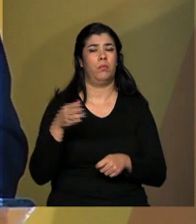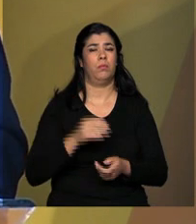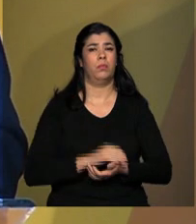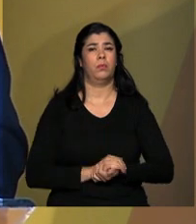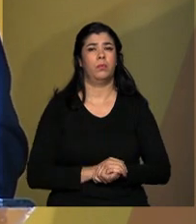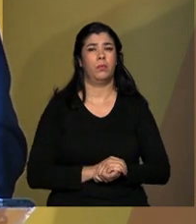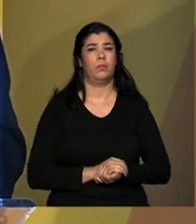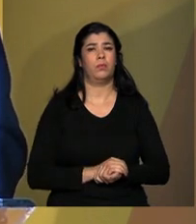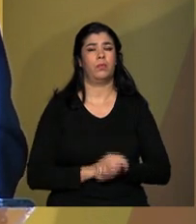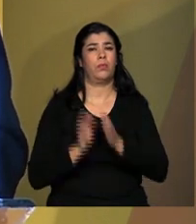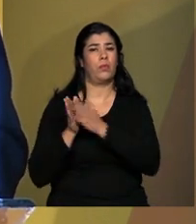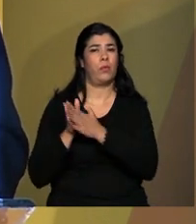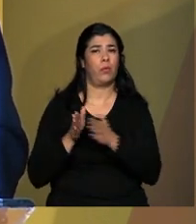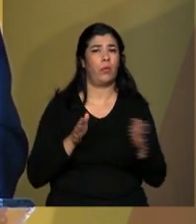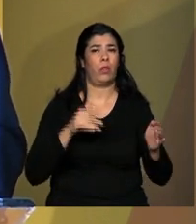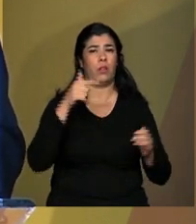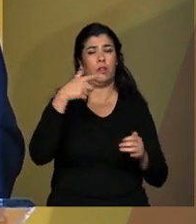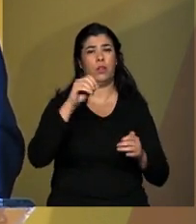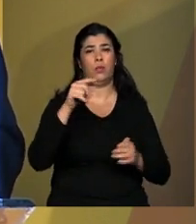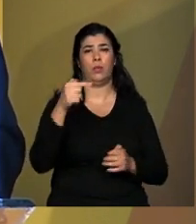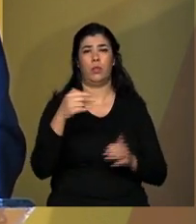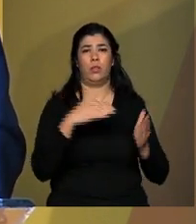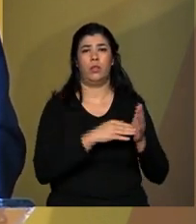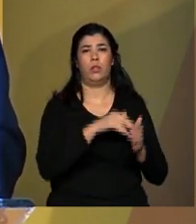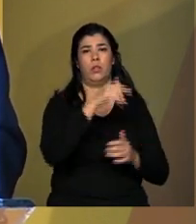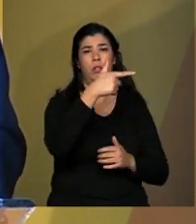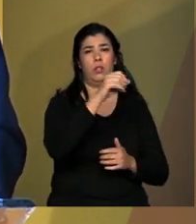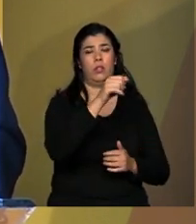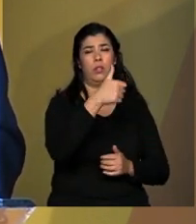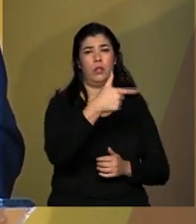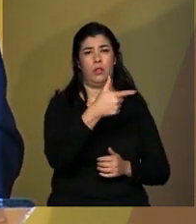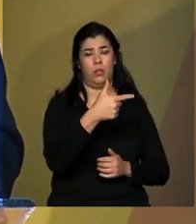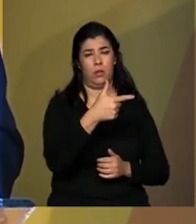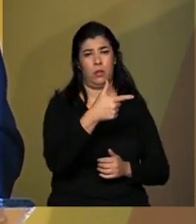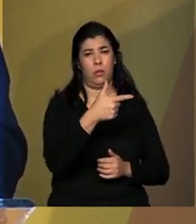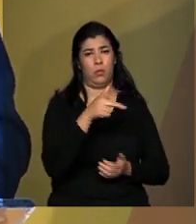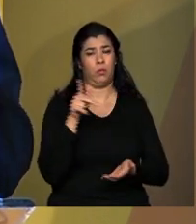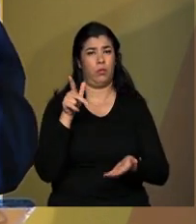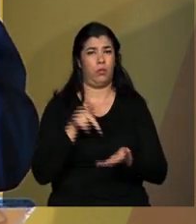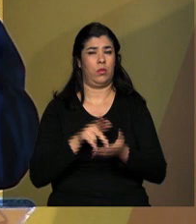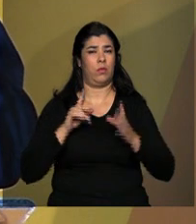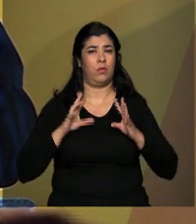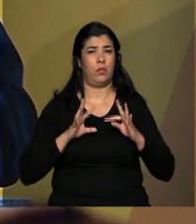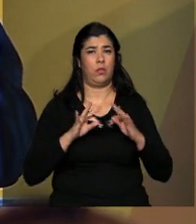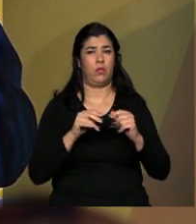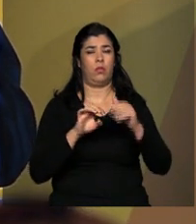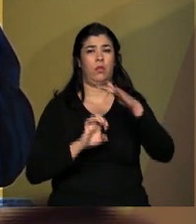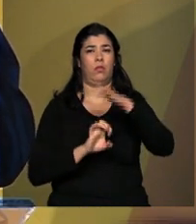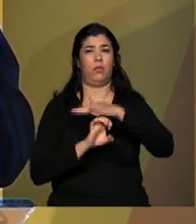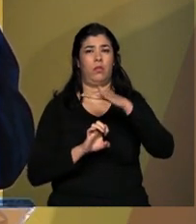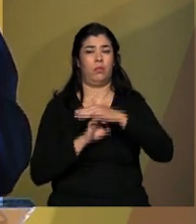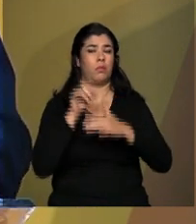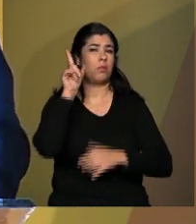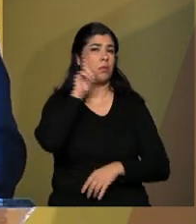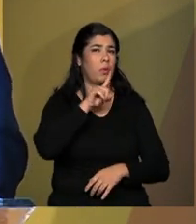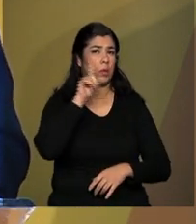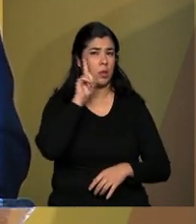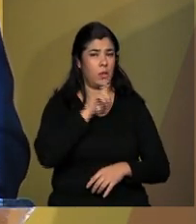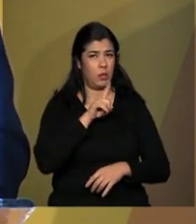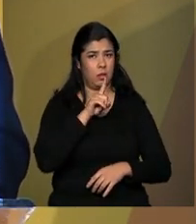Entre 2007 e 2012, ativos totais das empresas brasileiras nos Estados Unidos